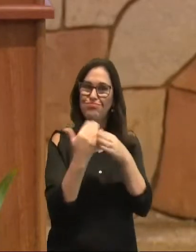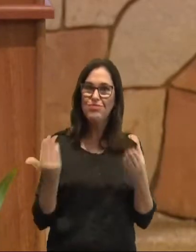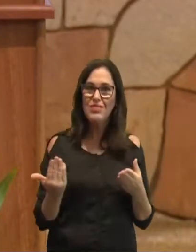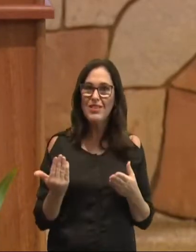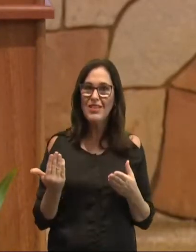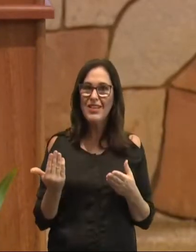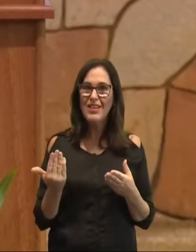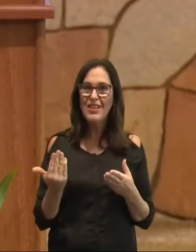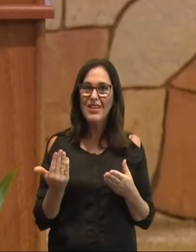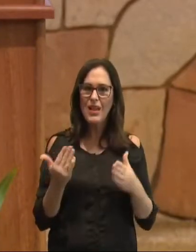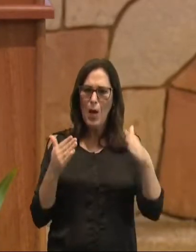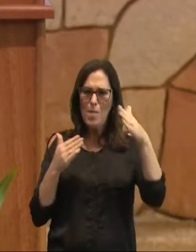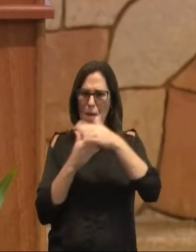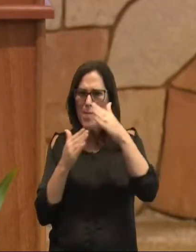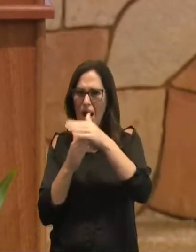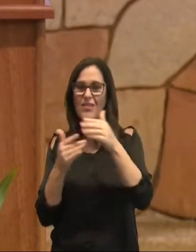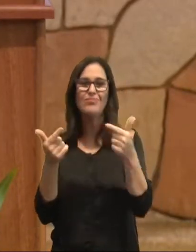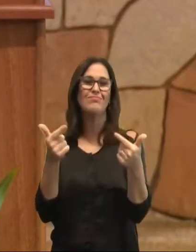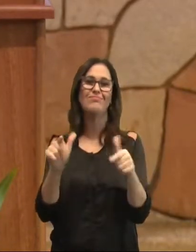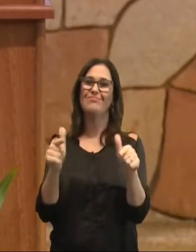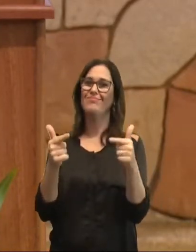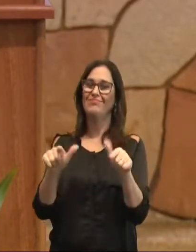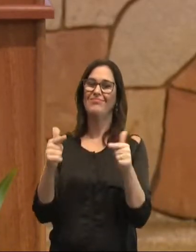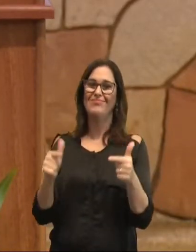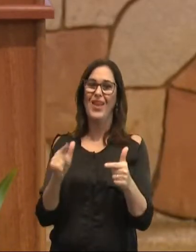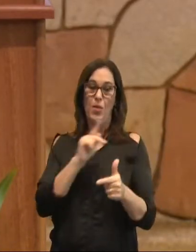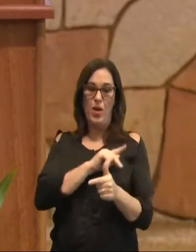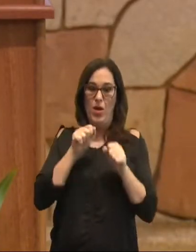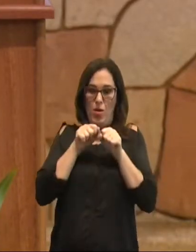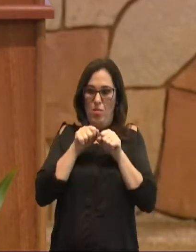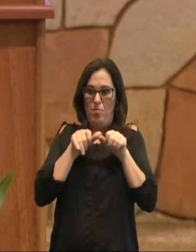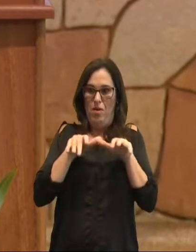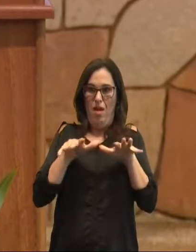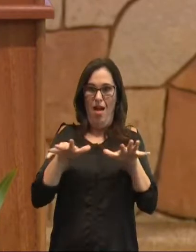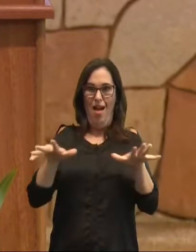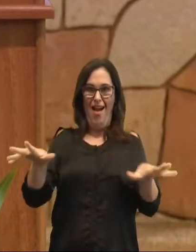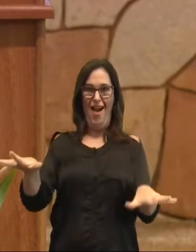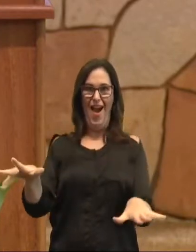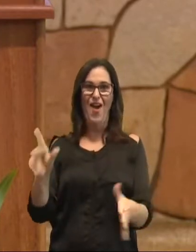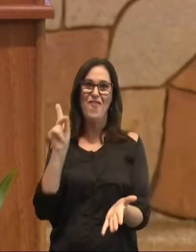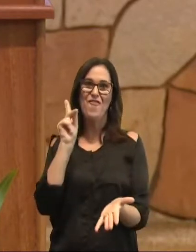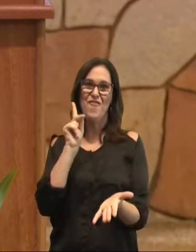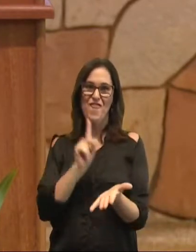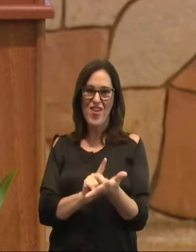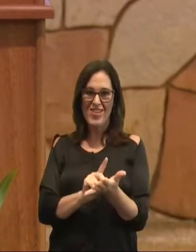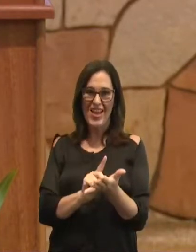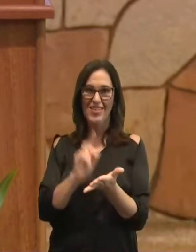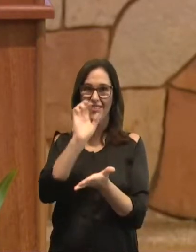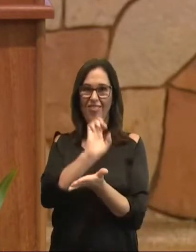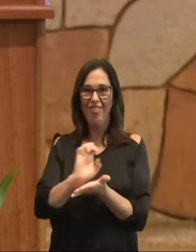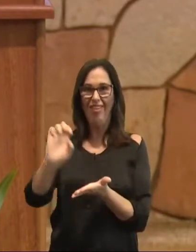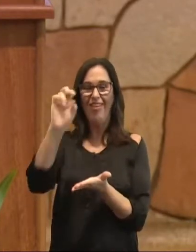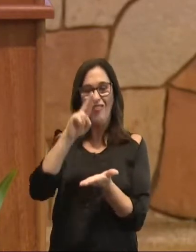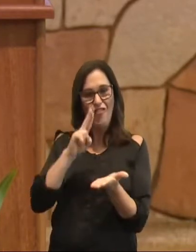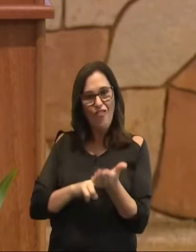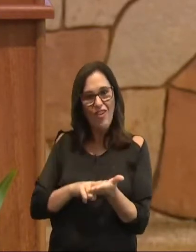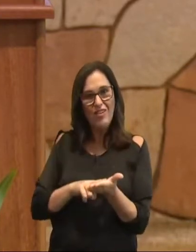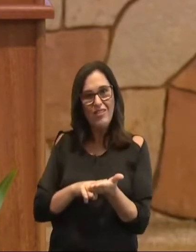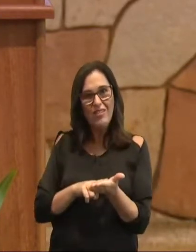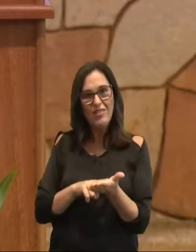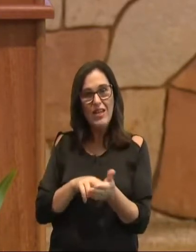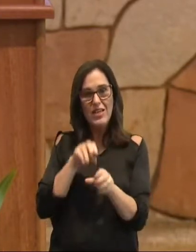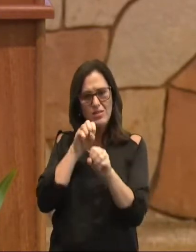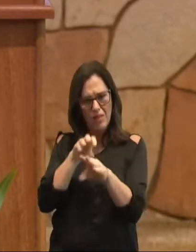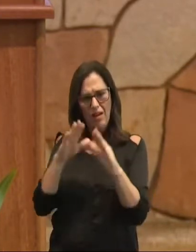mais barreiras. Paulo vai expandir essa verdade na carta dos Efésios, quando ele fala da igreja em si.